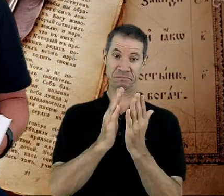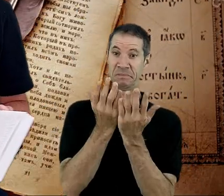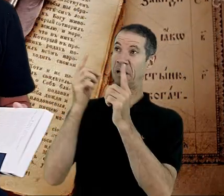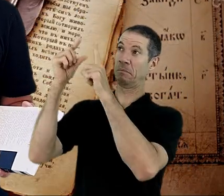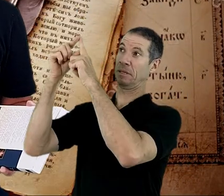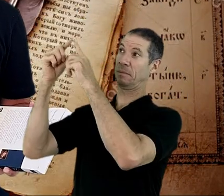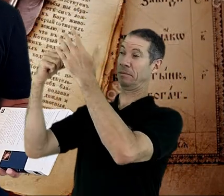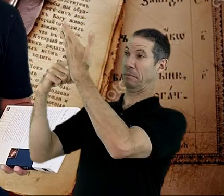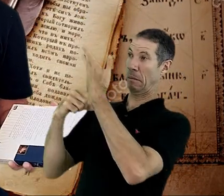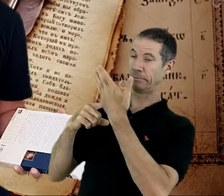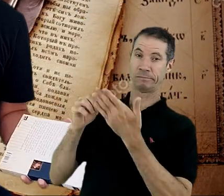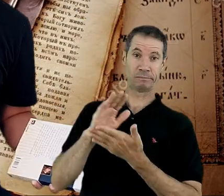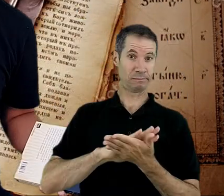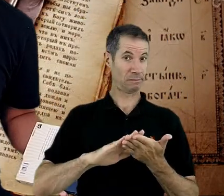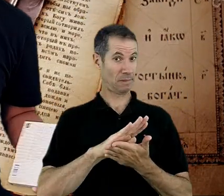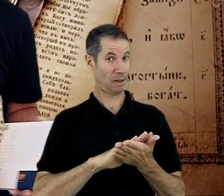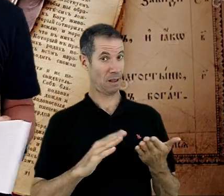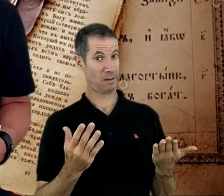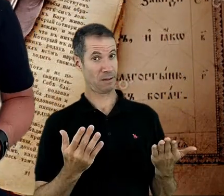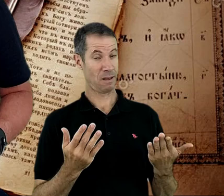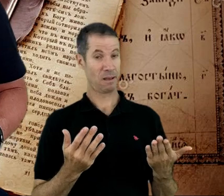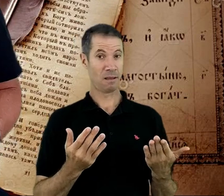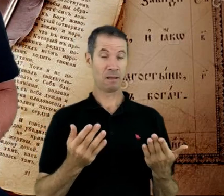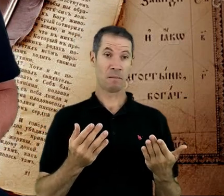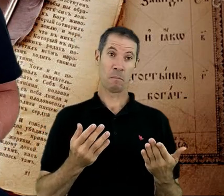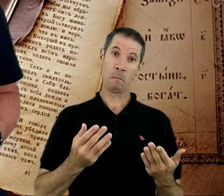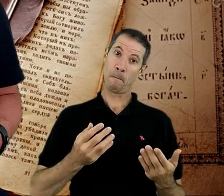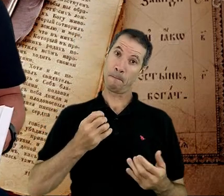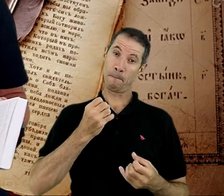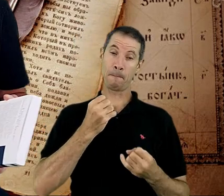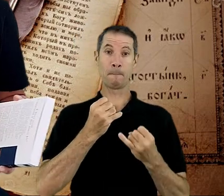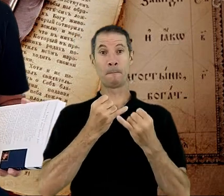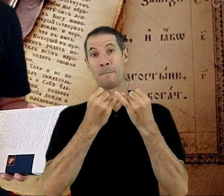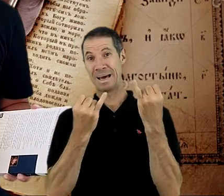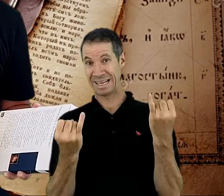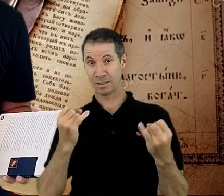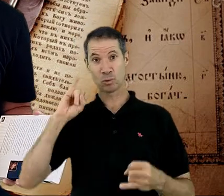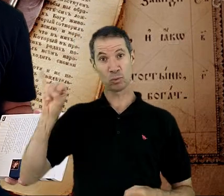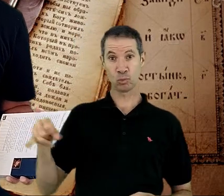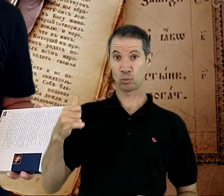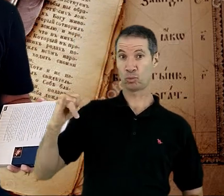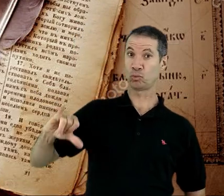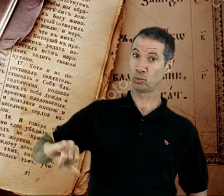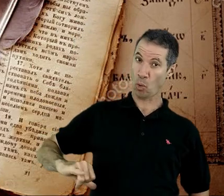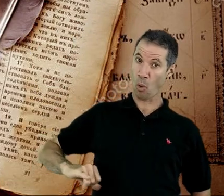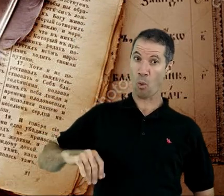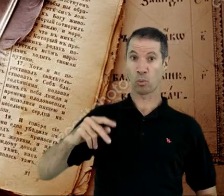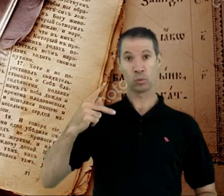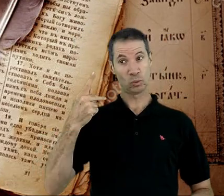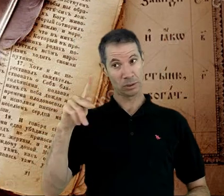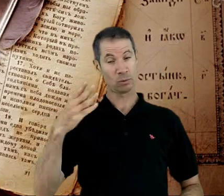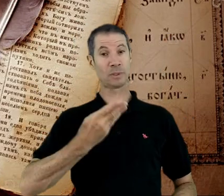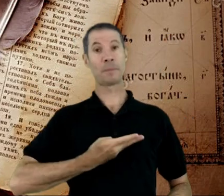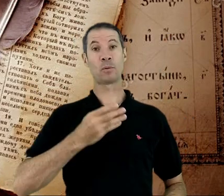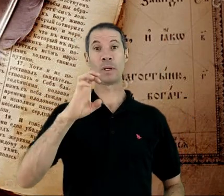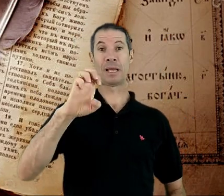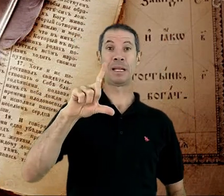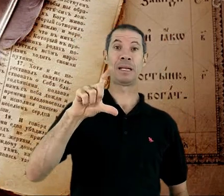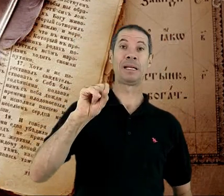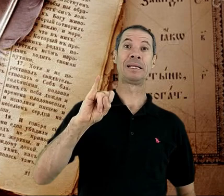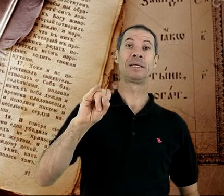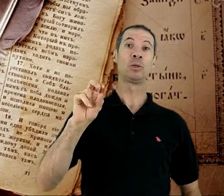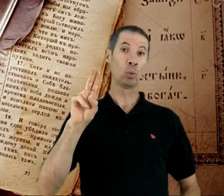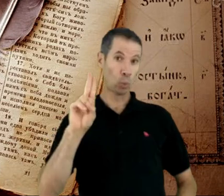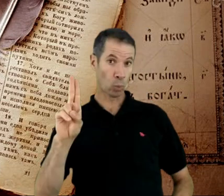Mas entre eles está o próprio Jó, também um dos amigos de Jó, Eliú. Ele vai aparecer